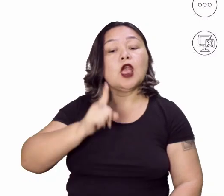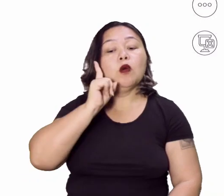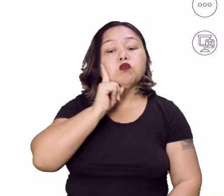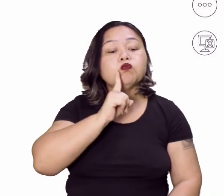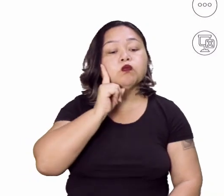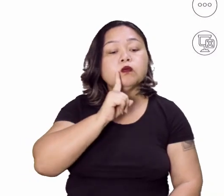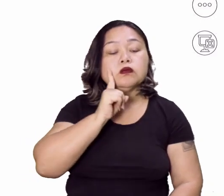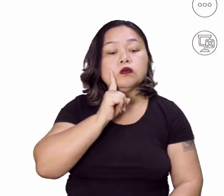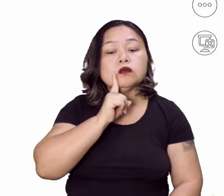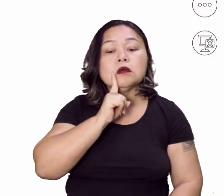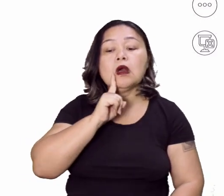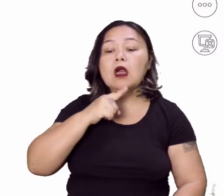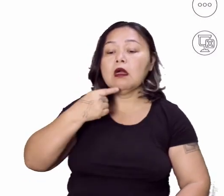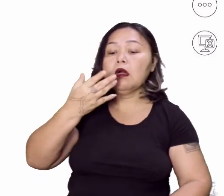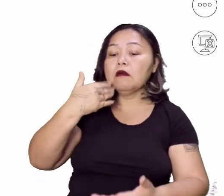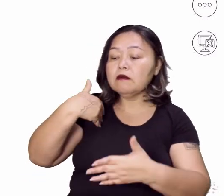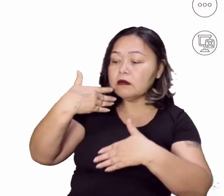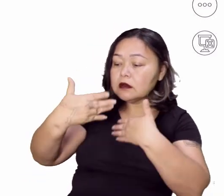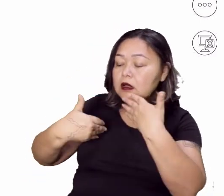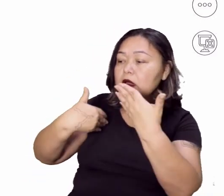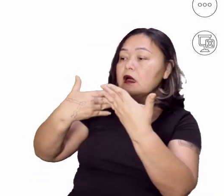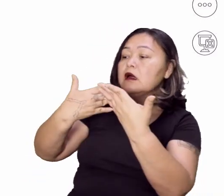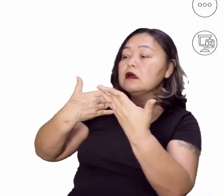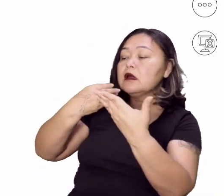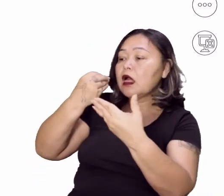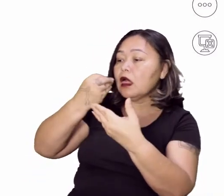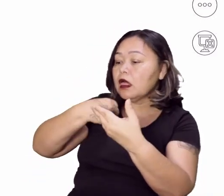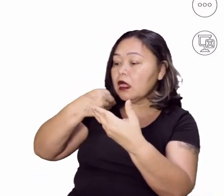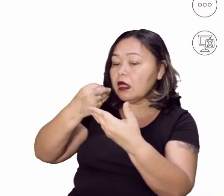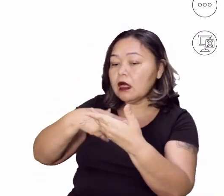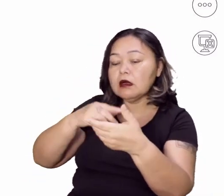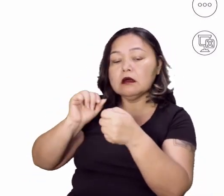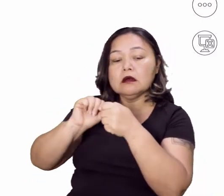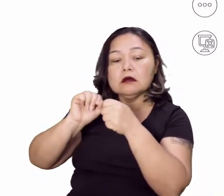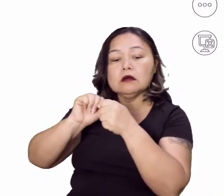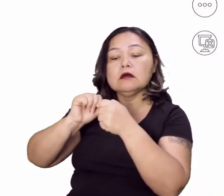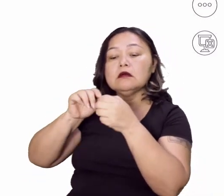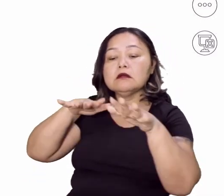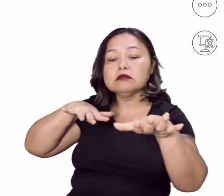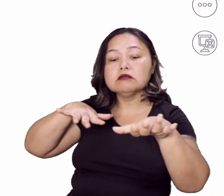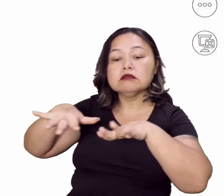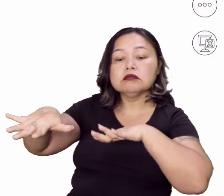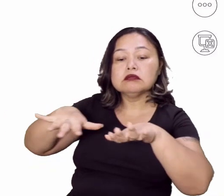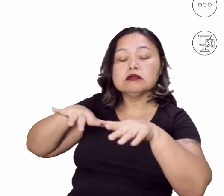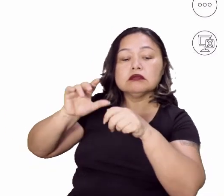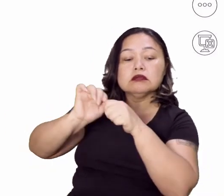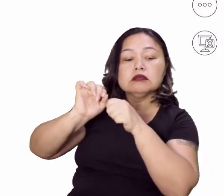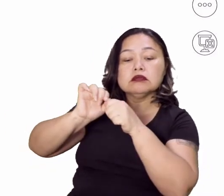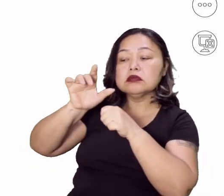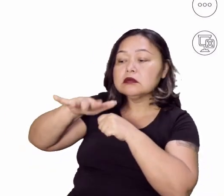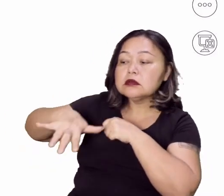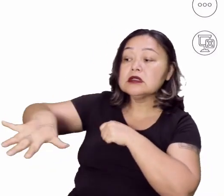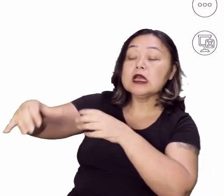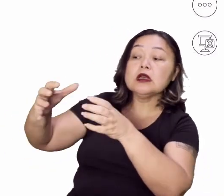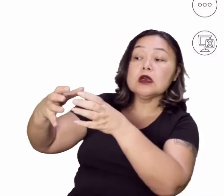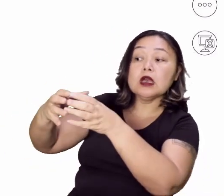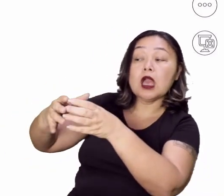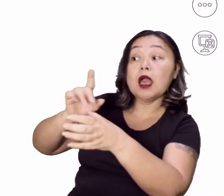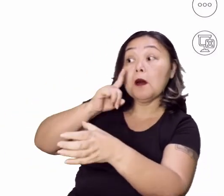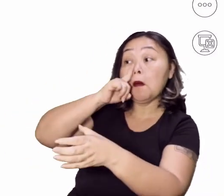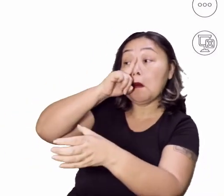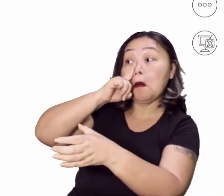foi enfraquecendo o próprio movimento. Porque eles consideravam que eles fossem